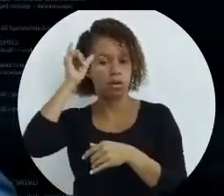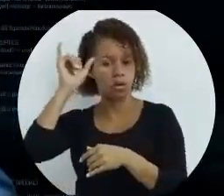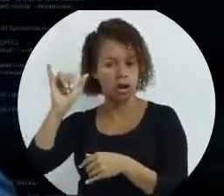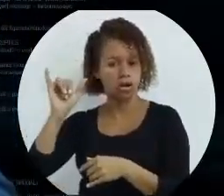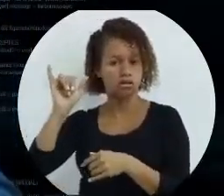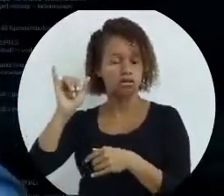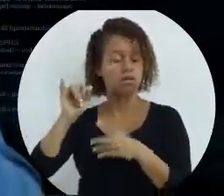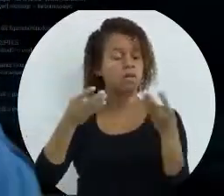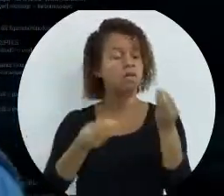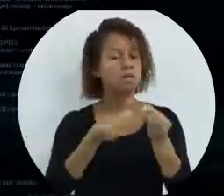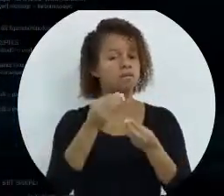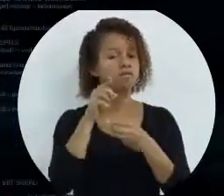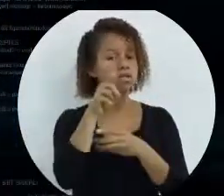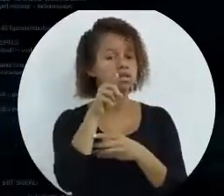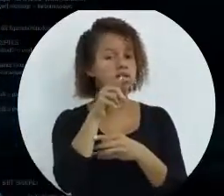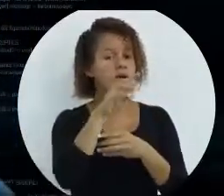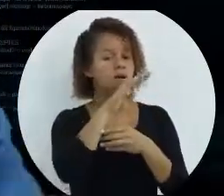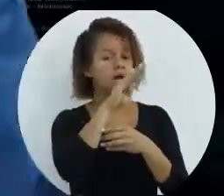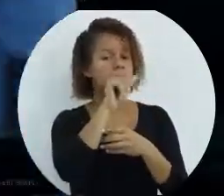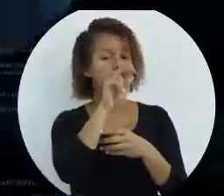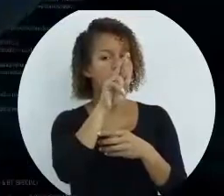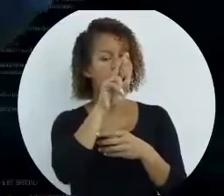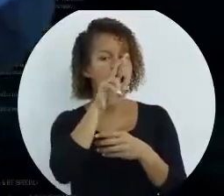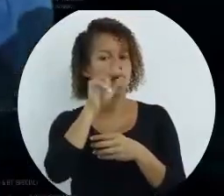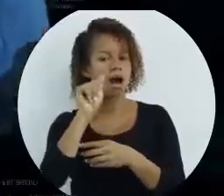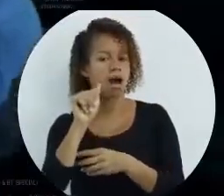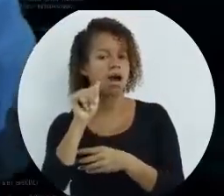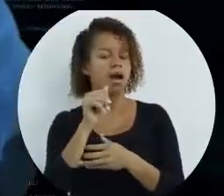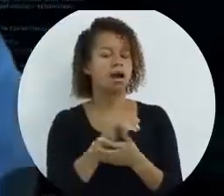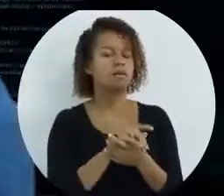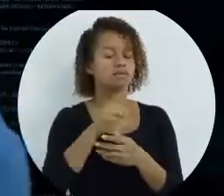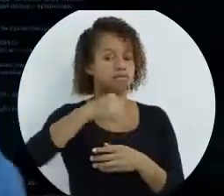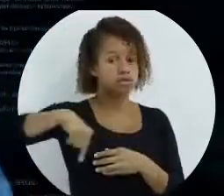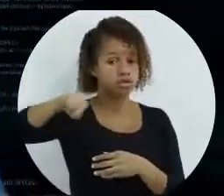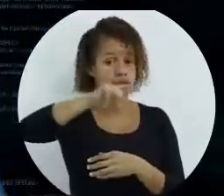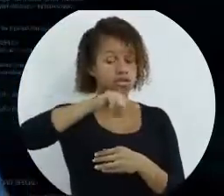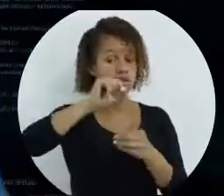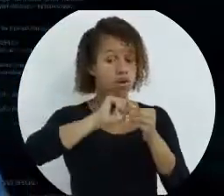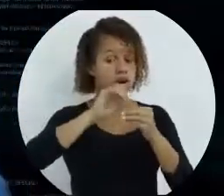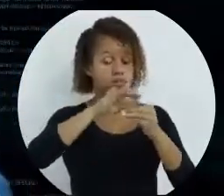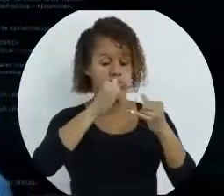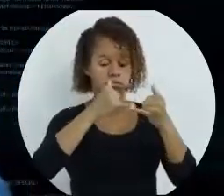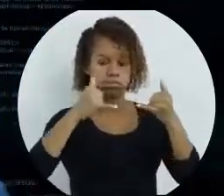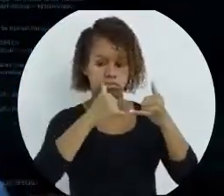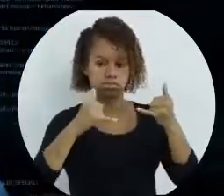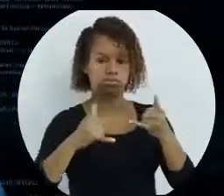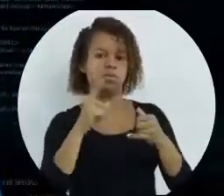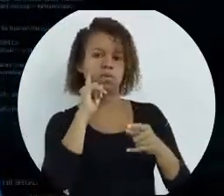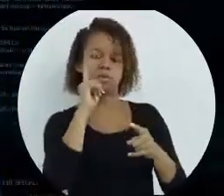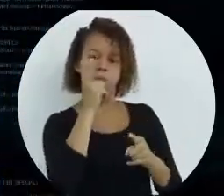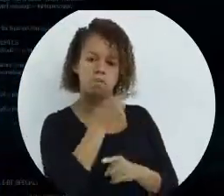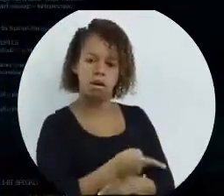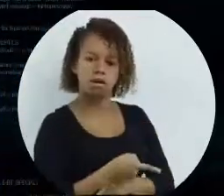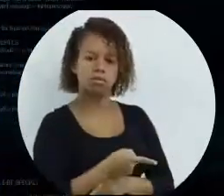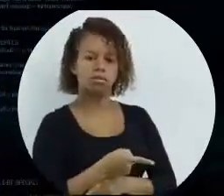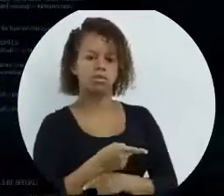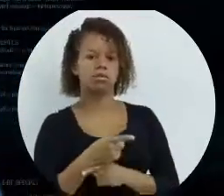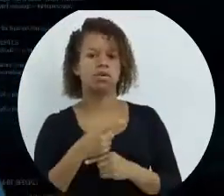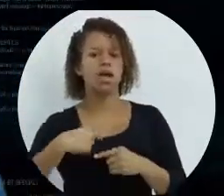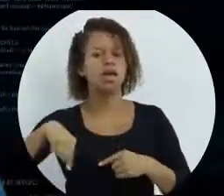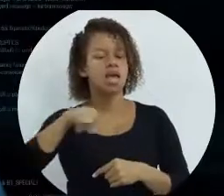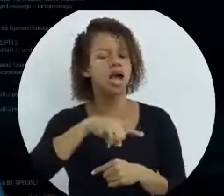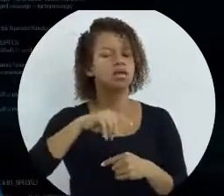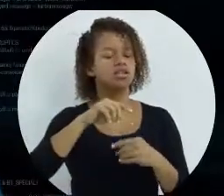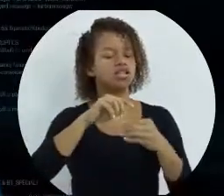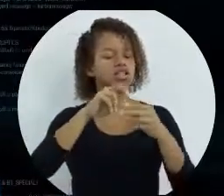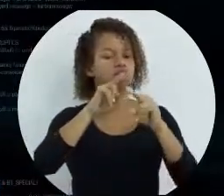E quando você coloca barra, asterisco, você coloca tudo o que você quiser, incluindo comandos, seja o que for. E depois,